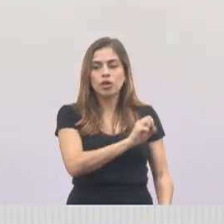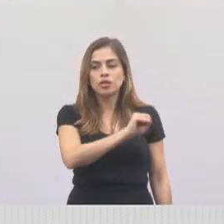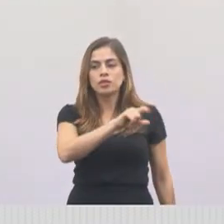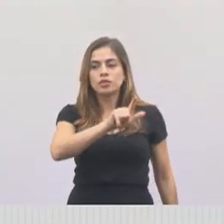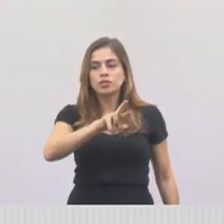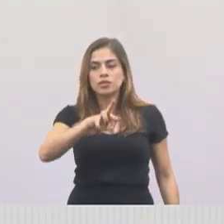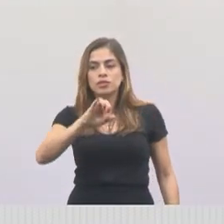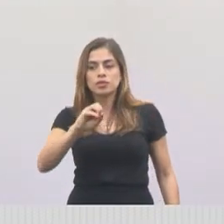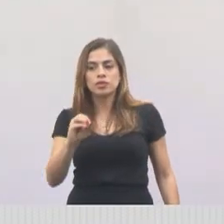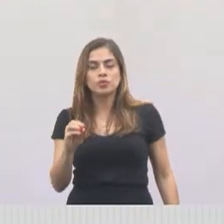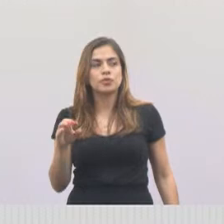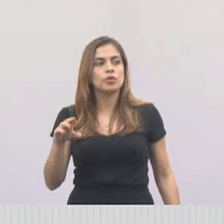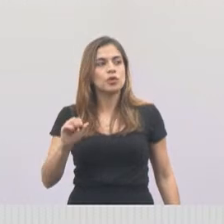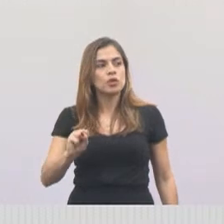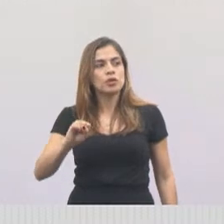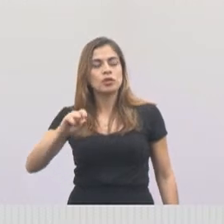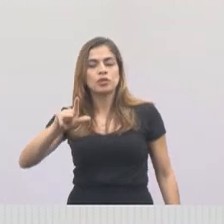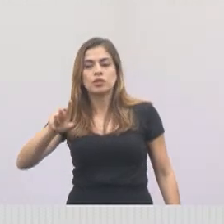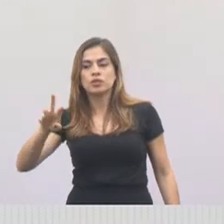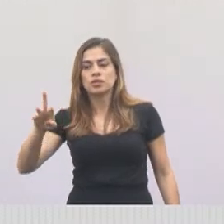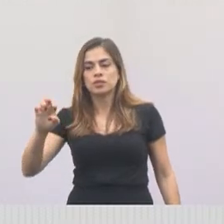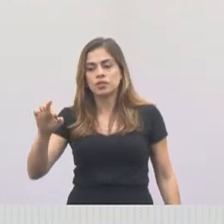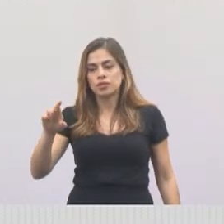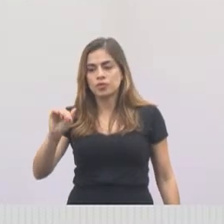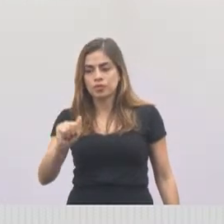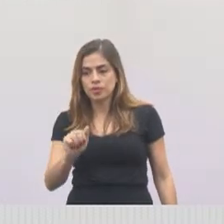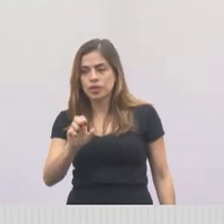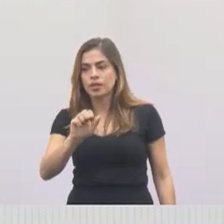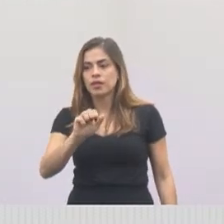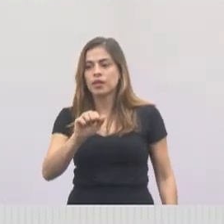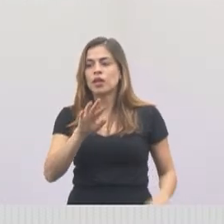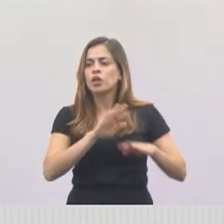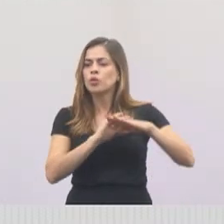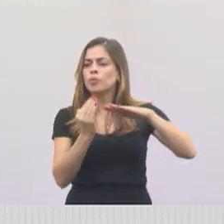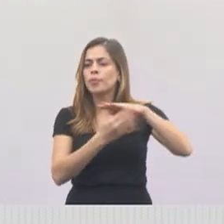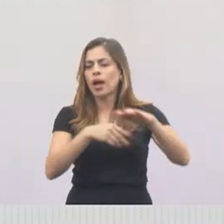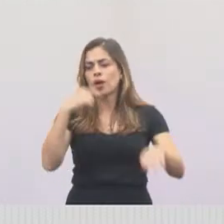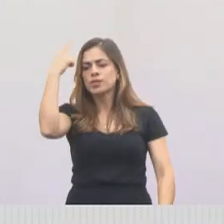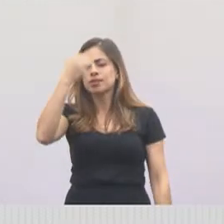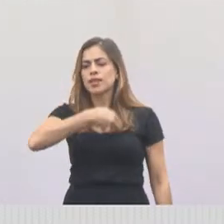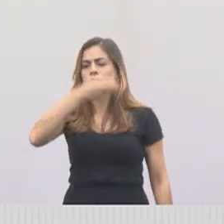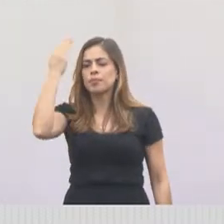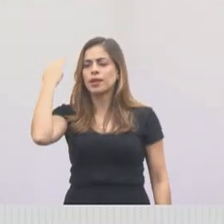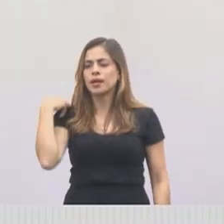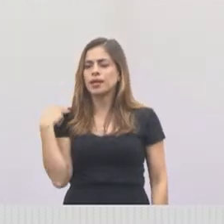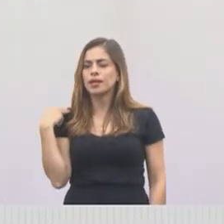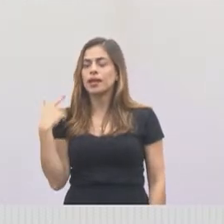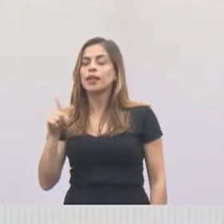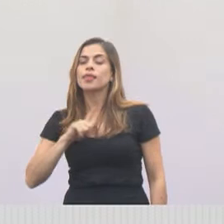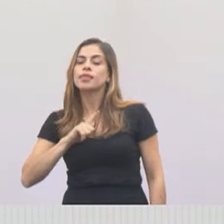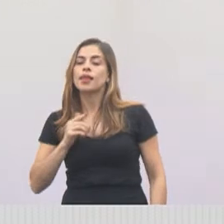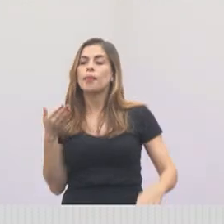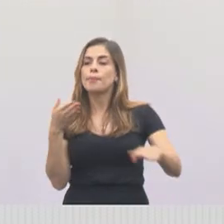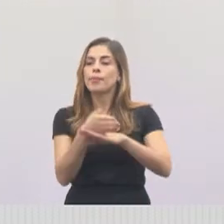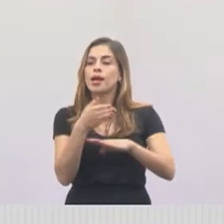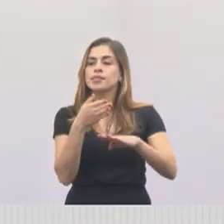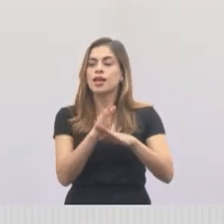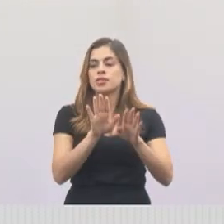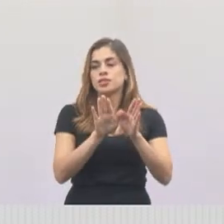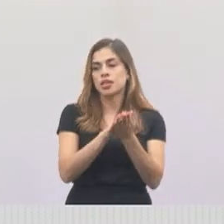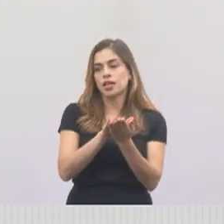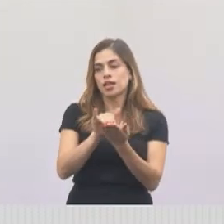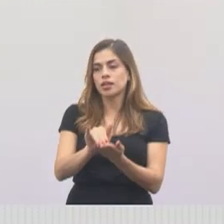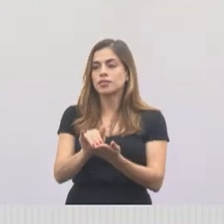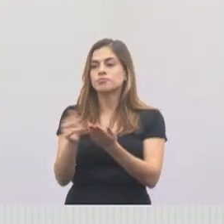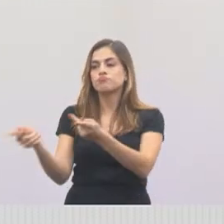Silveira, lá no Jardim de Santa Maria, teremos o Participa Jacareí. Então,